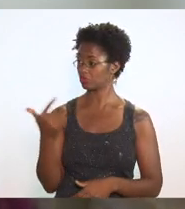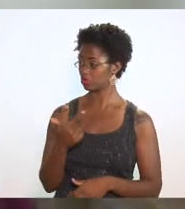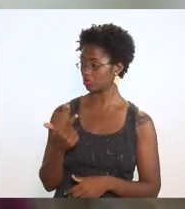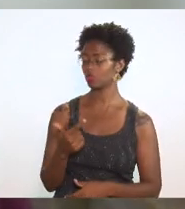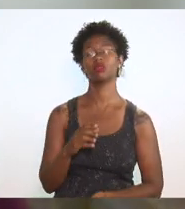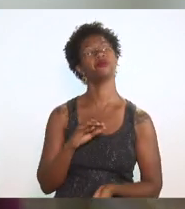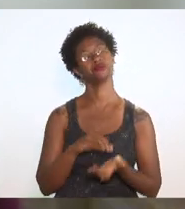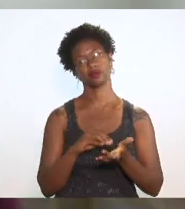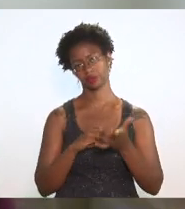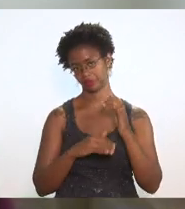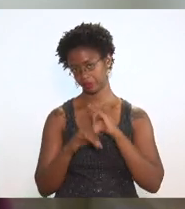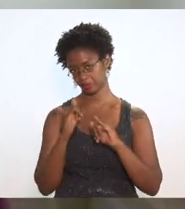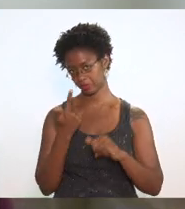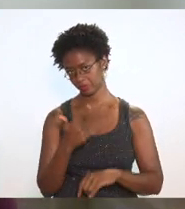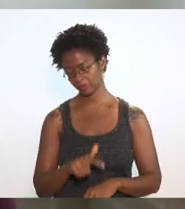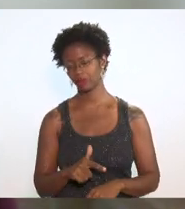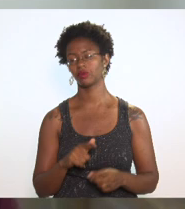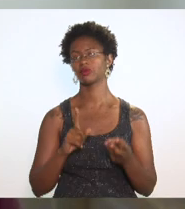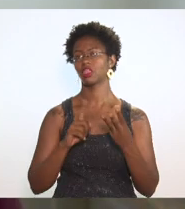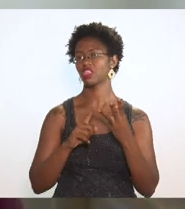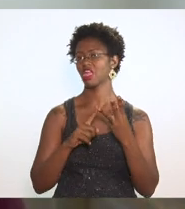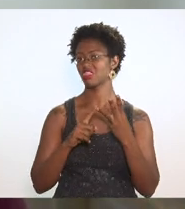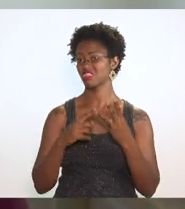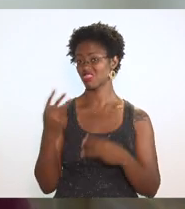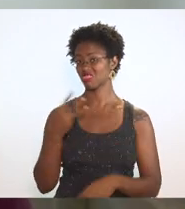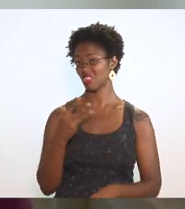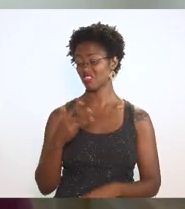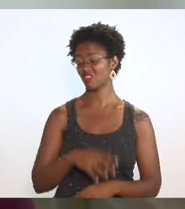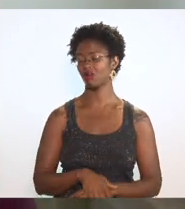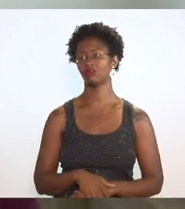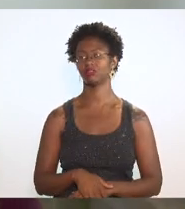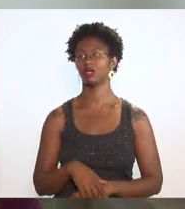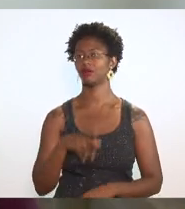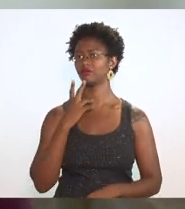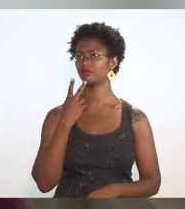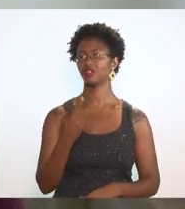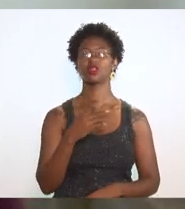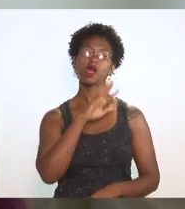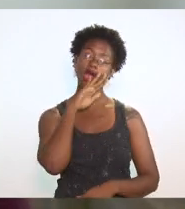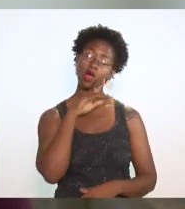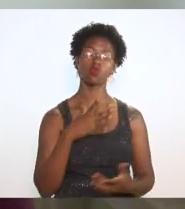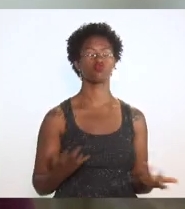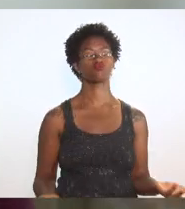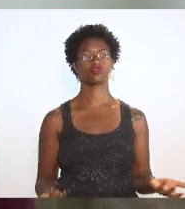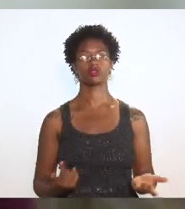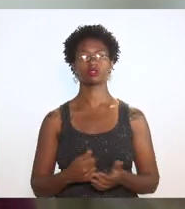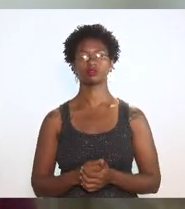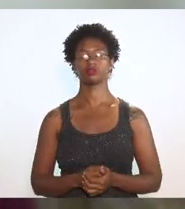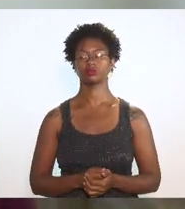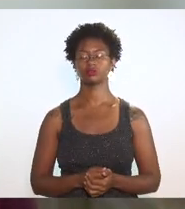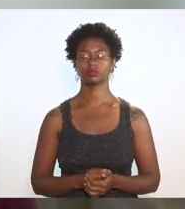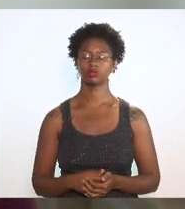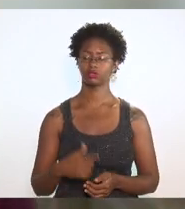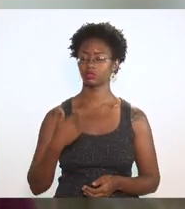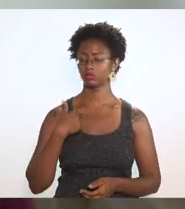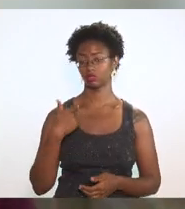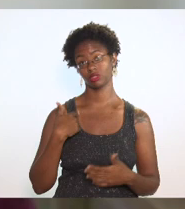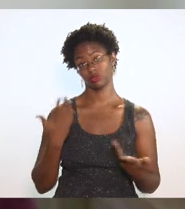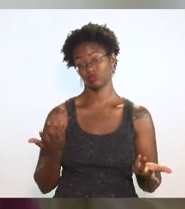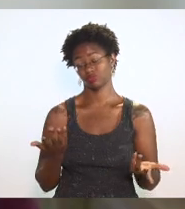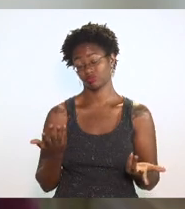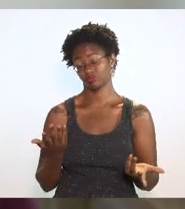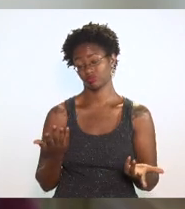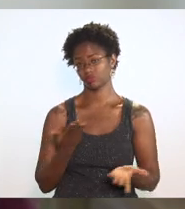incompleto eu pedi um terceiro acusou impacto negativo e eu fui derrotado